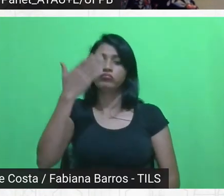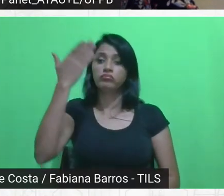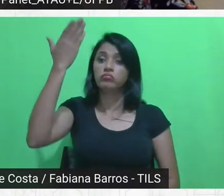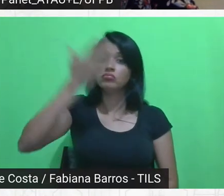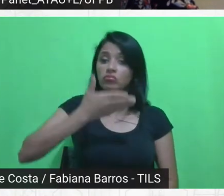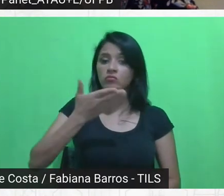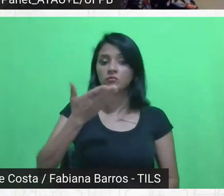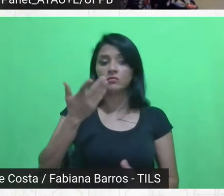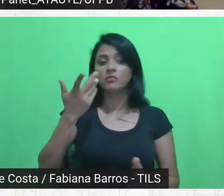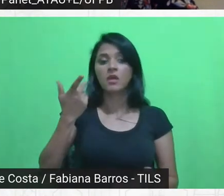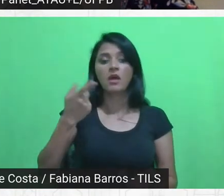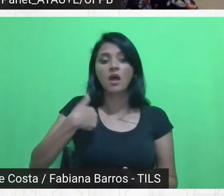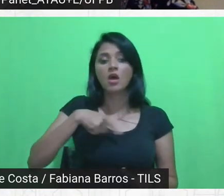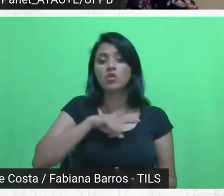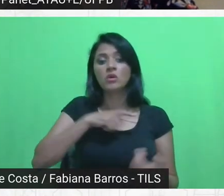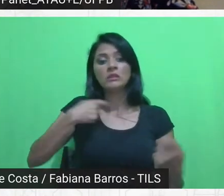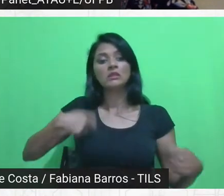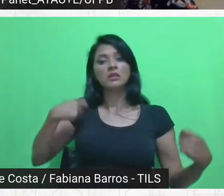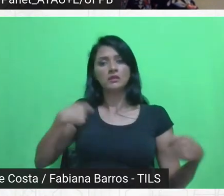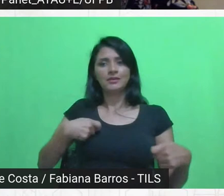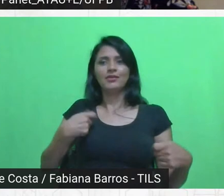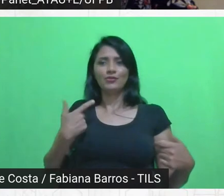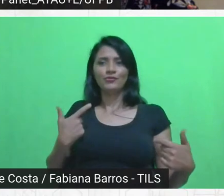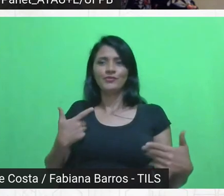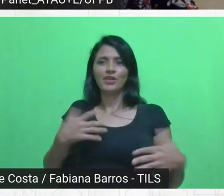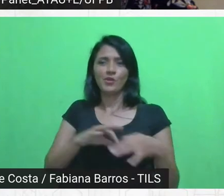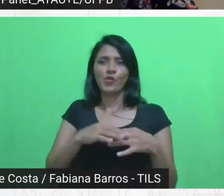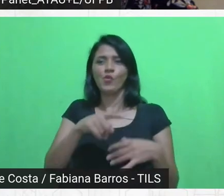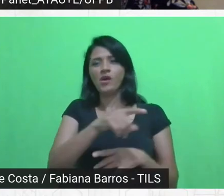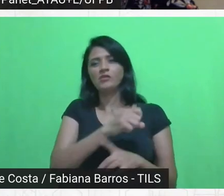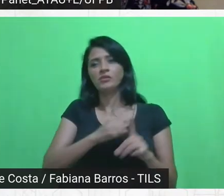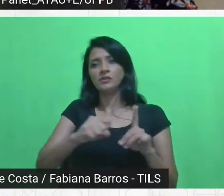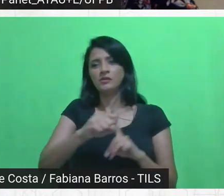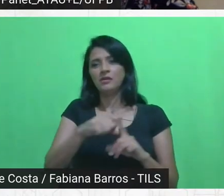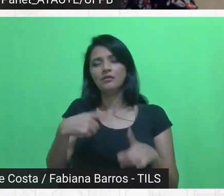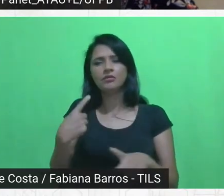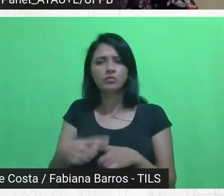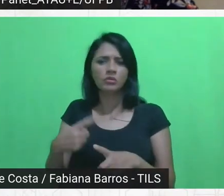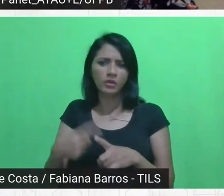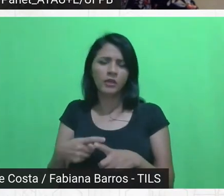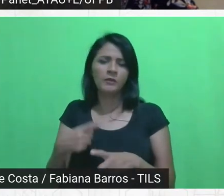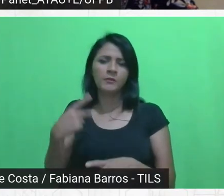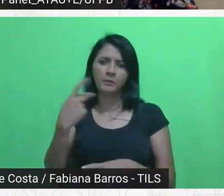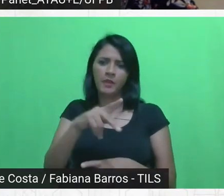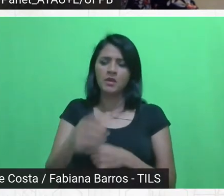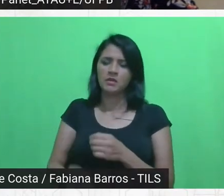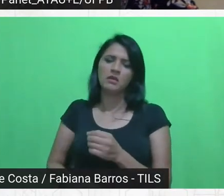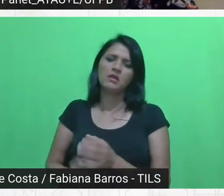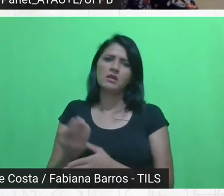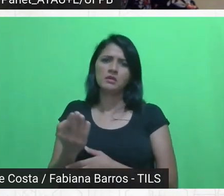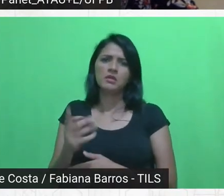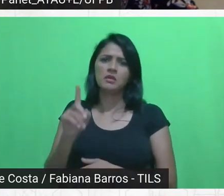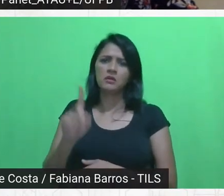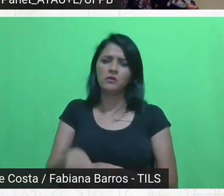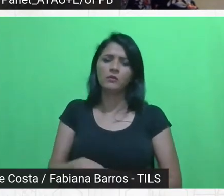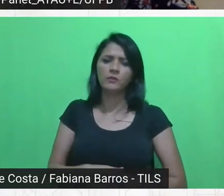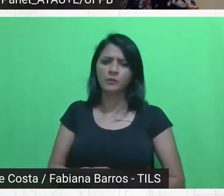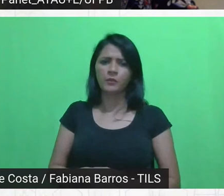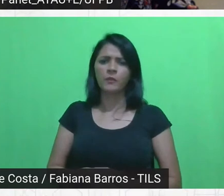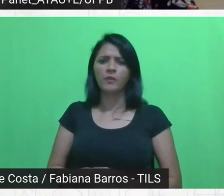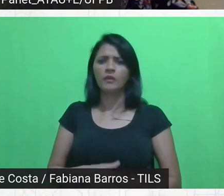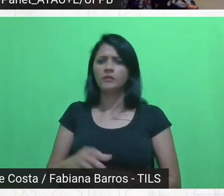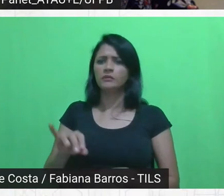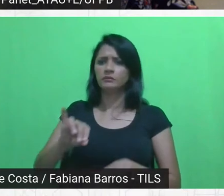sociedade, porque, de certa forma, para essa produção hegemônica, capitalista